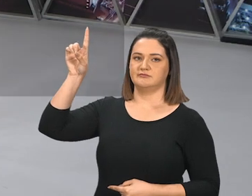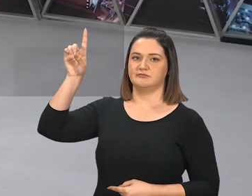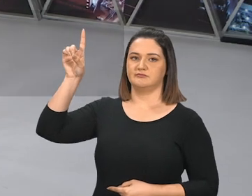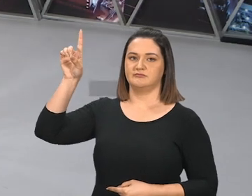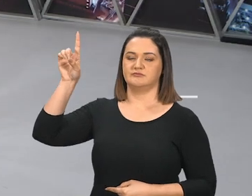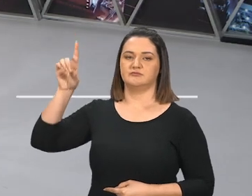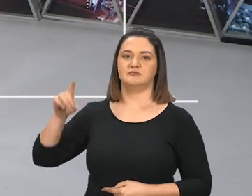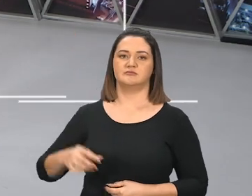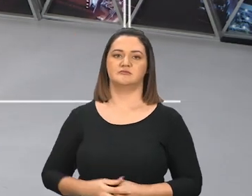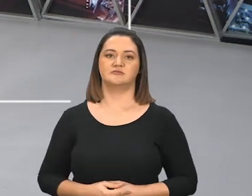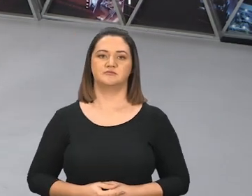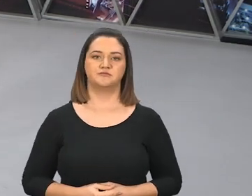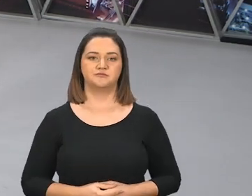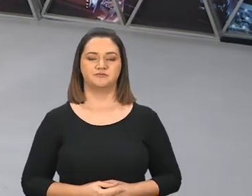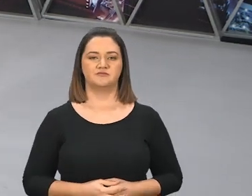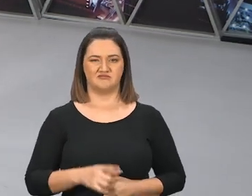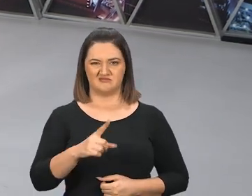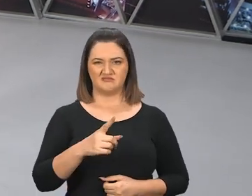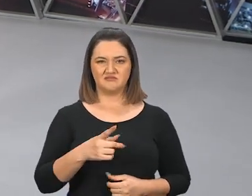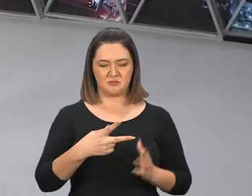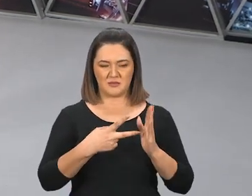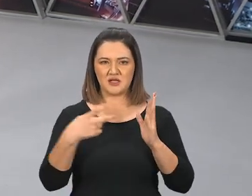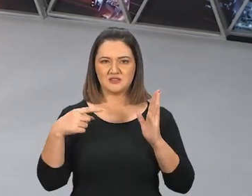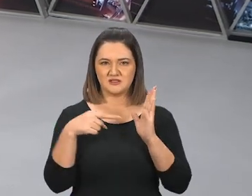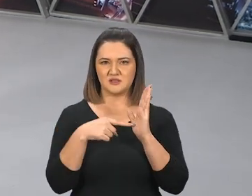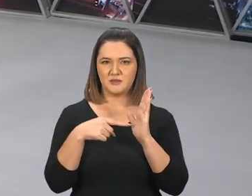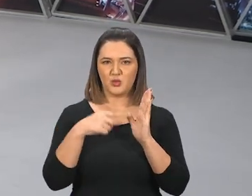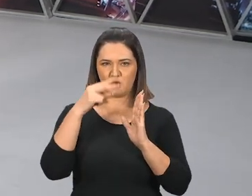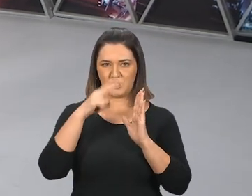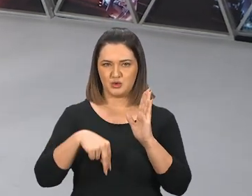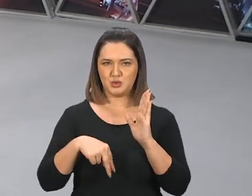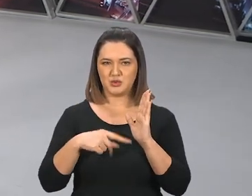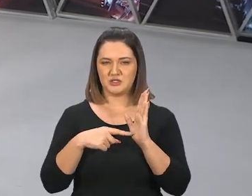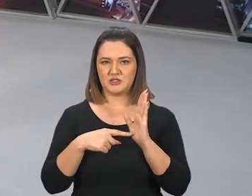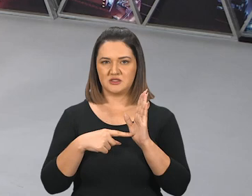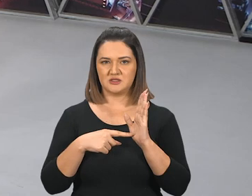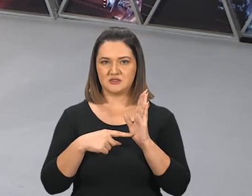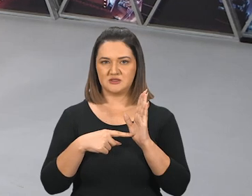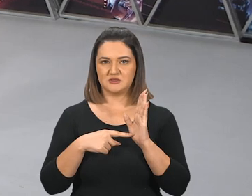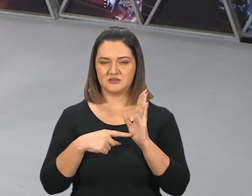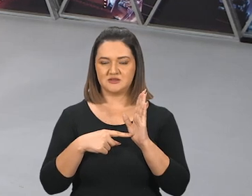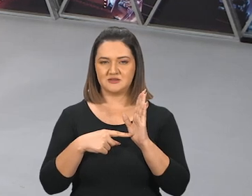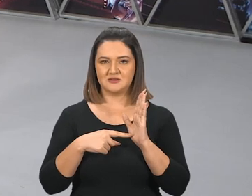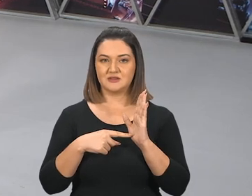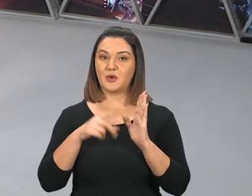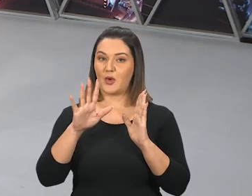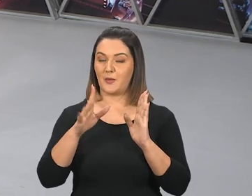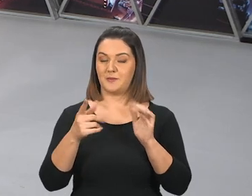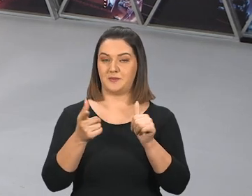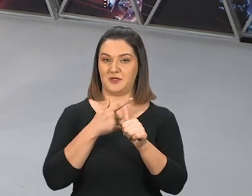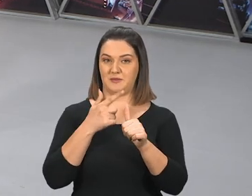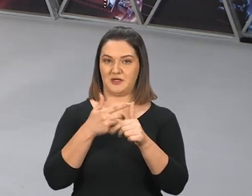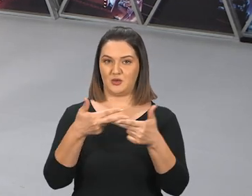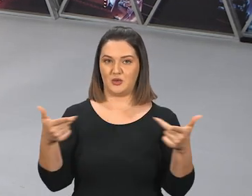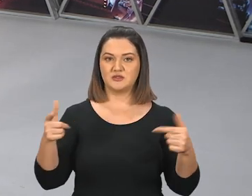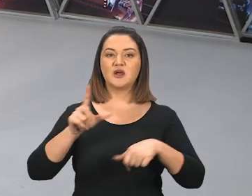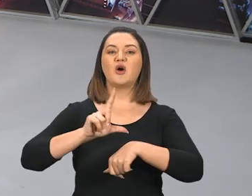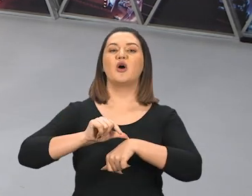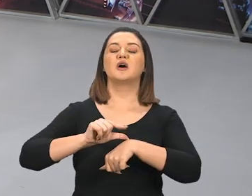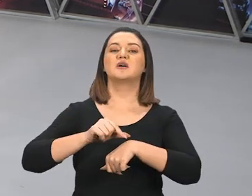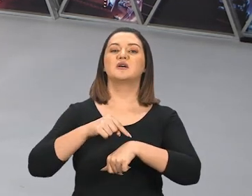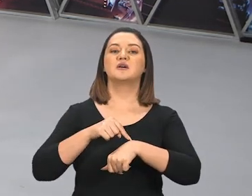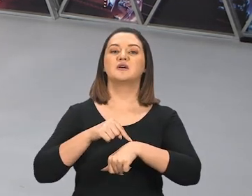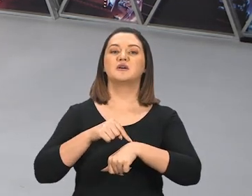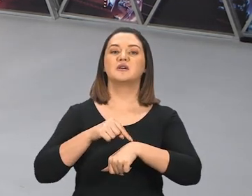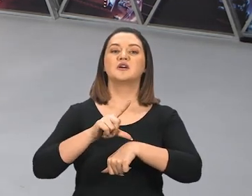Se você prestou atenção na leitura, já tirou um monte de dúvidas. Primeira coisa, que